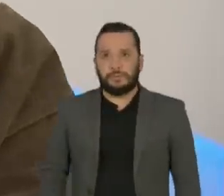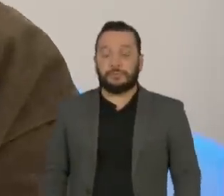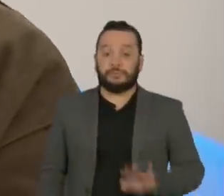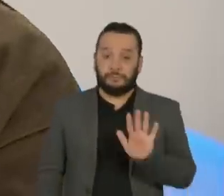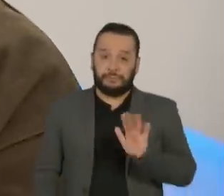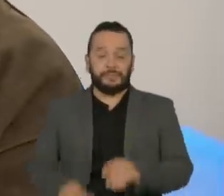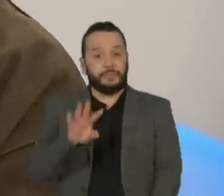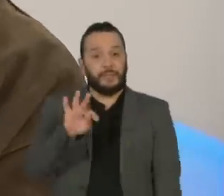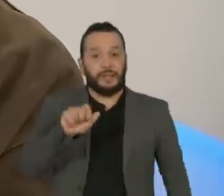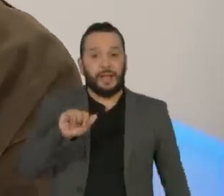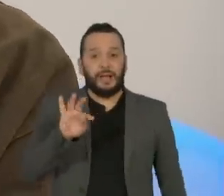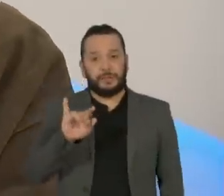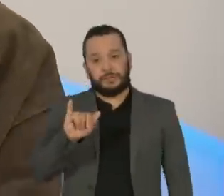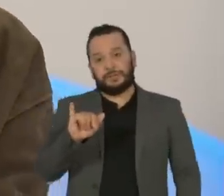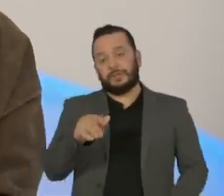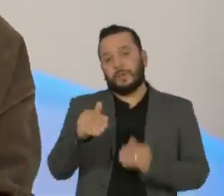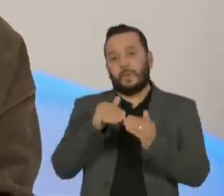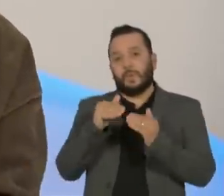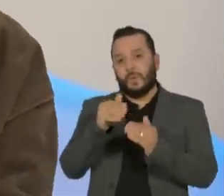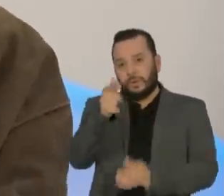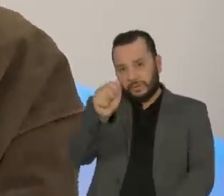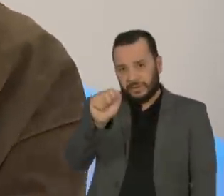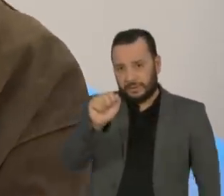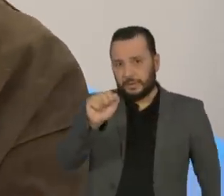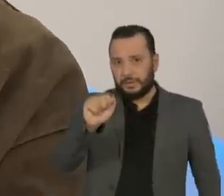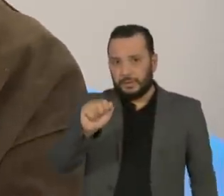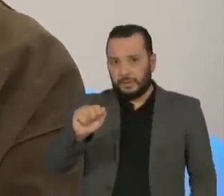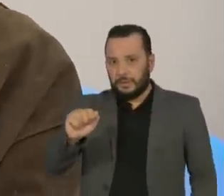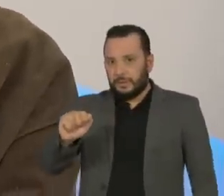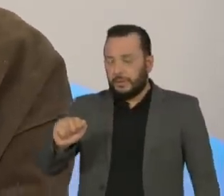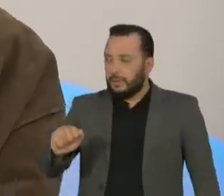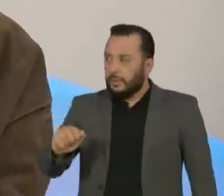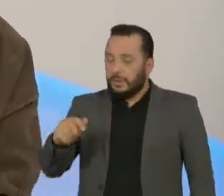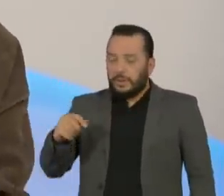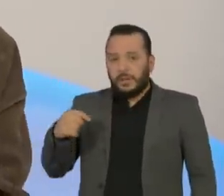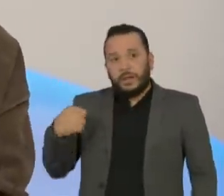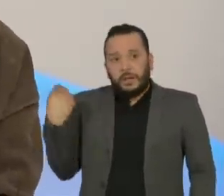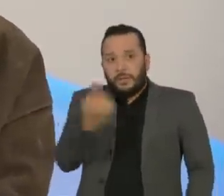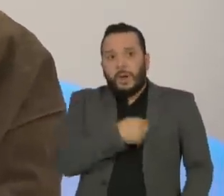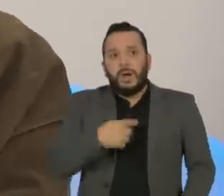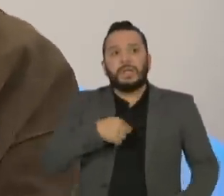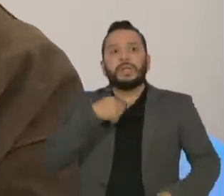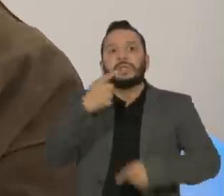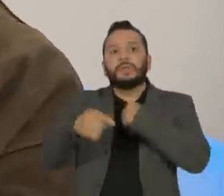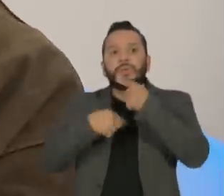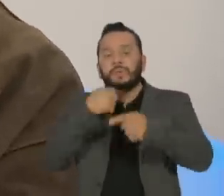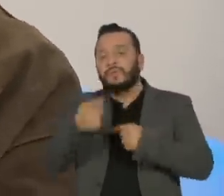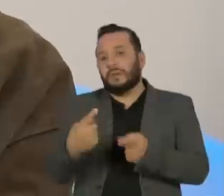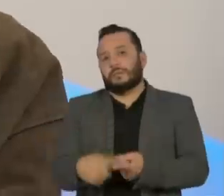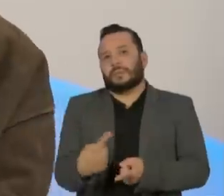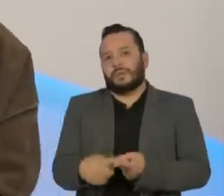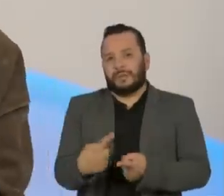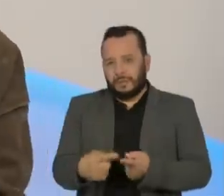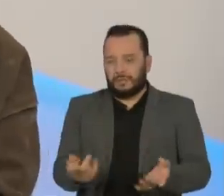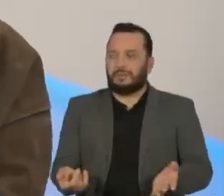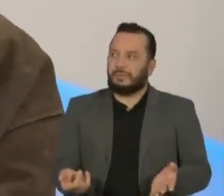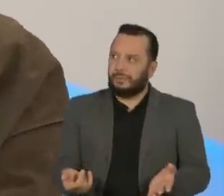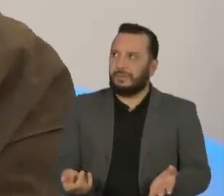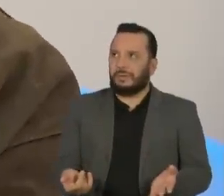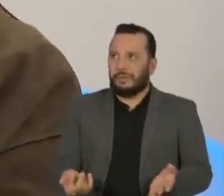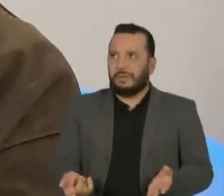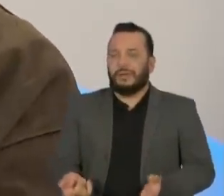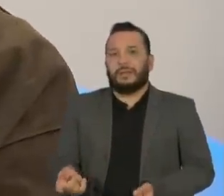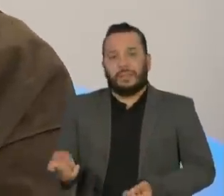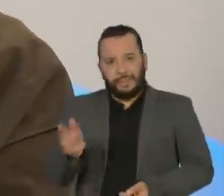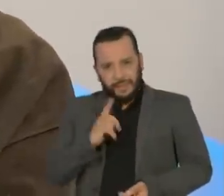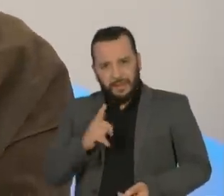Tati, eu também concordo com você, eu acho que todos nós estamos nessa dúvida, porque foram muitos reveses, muitos